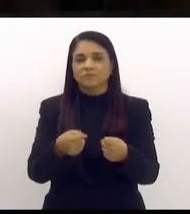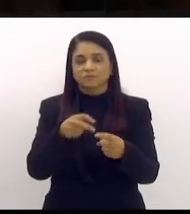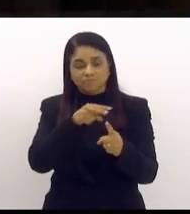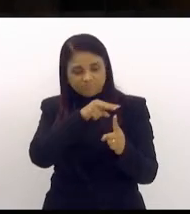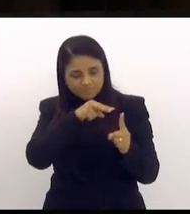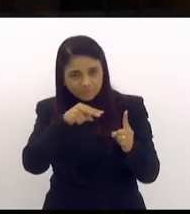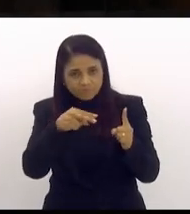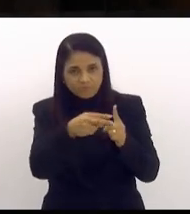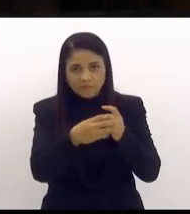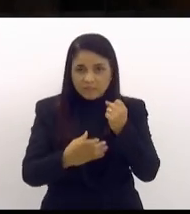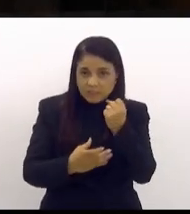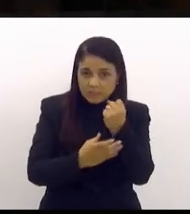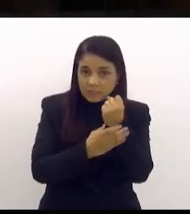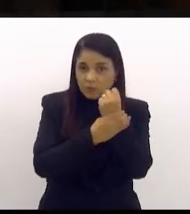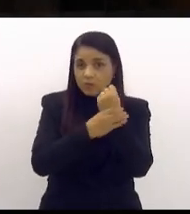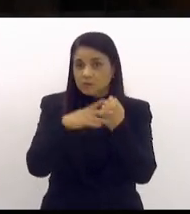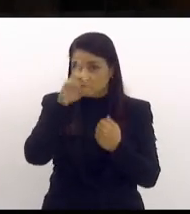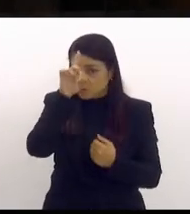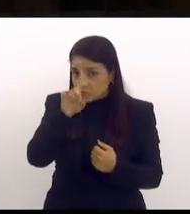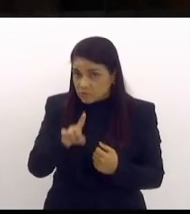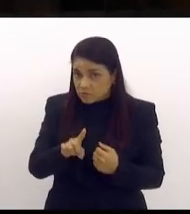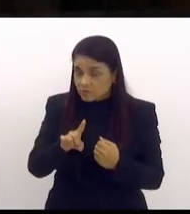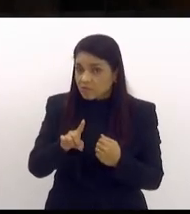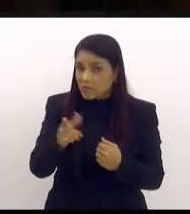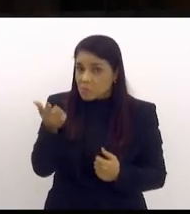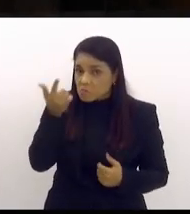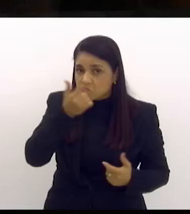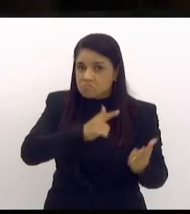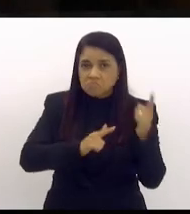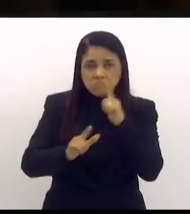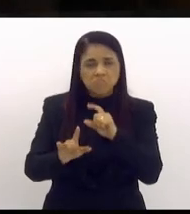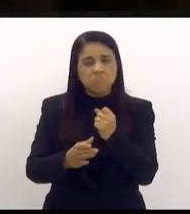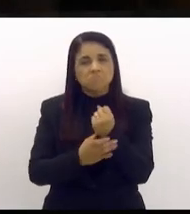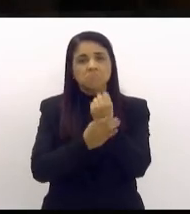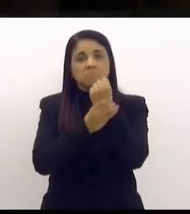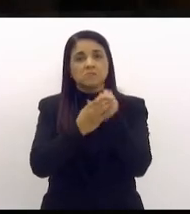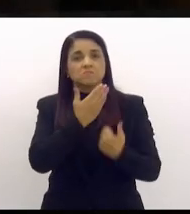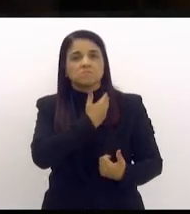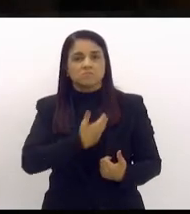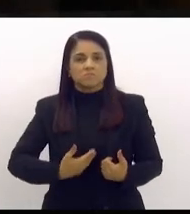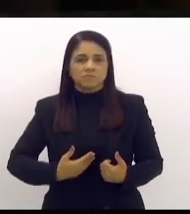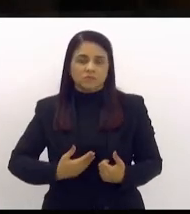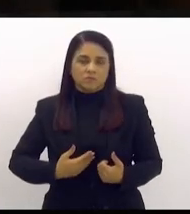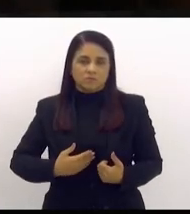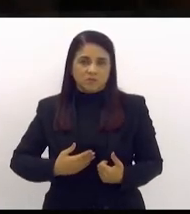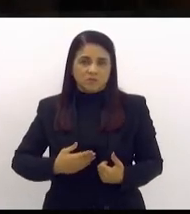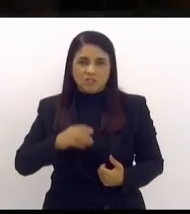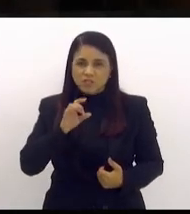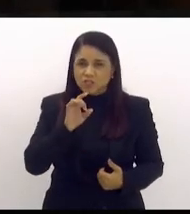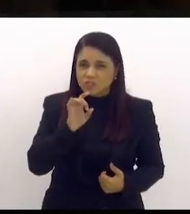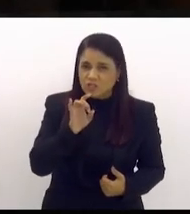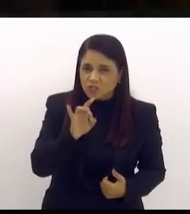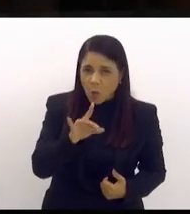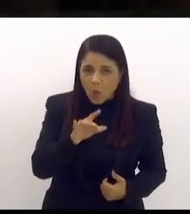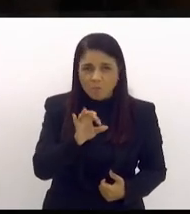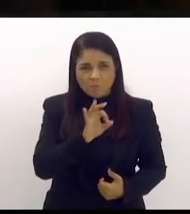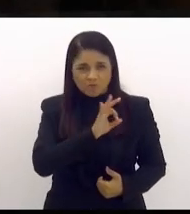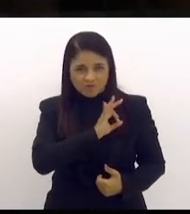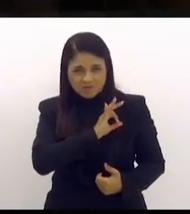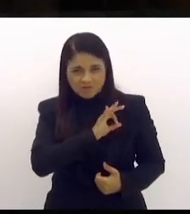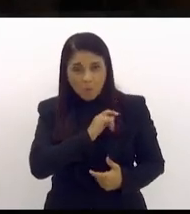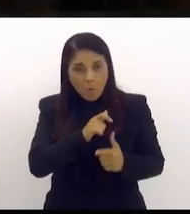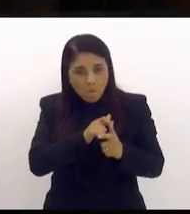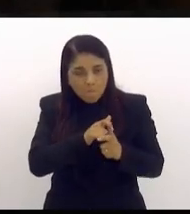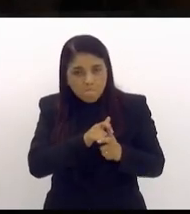de vista da segurança dos direitos, de garantir que segurança pública não se faça só com polícia ou com mais polícia.